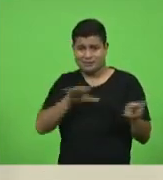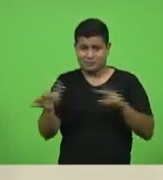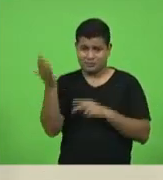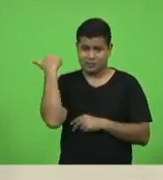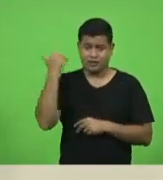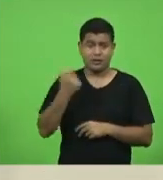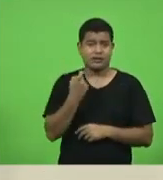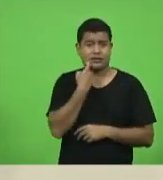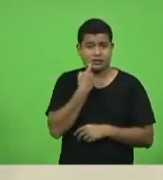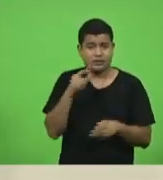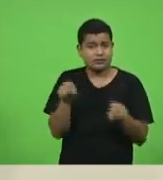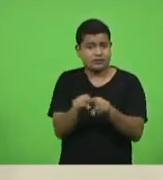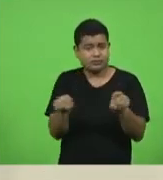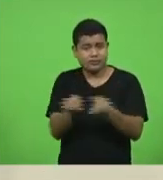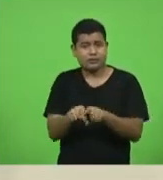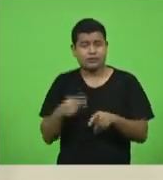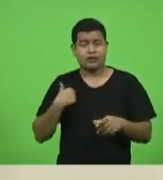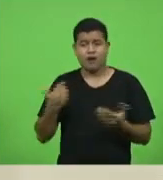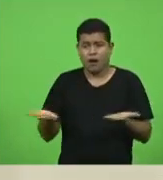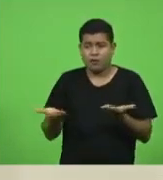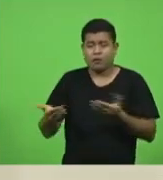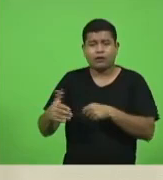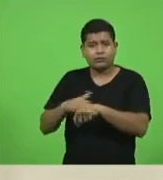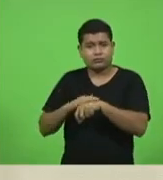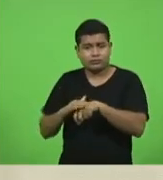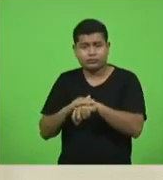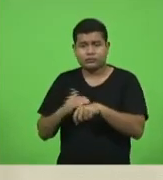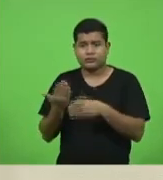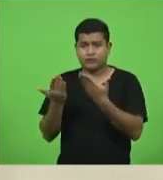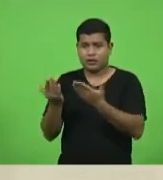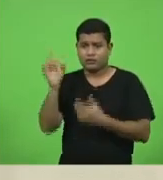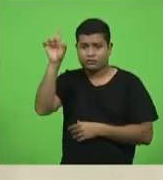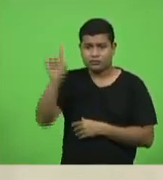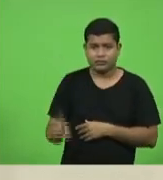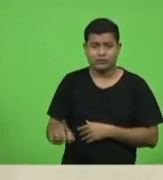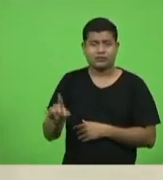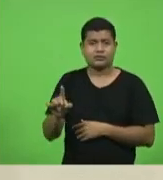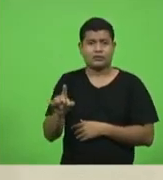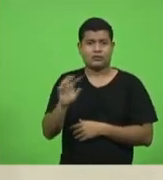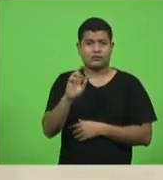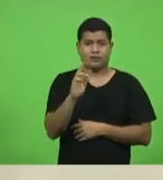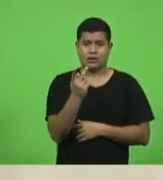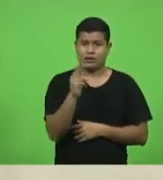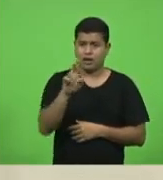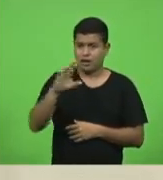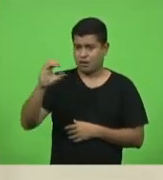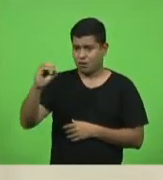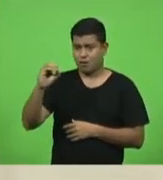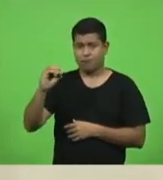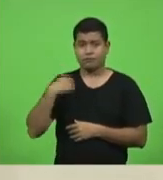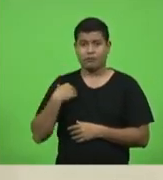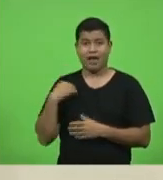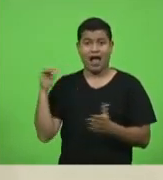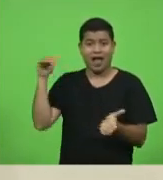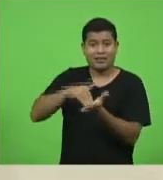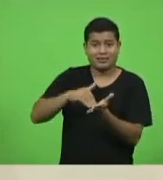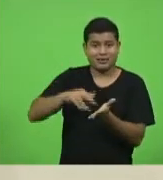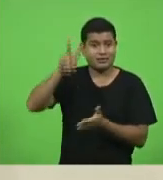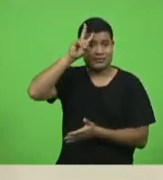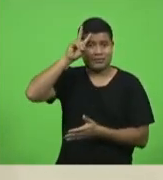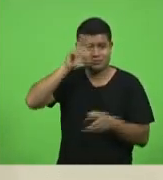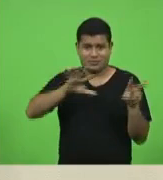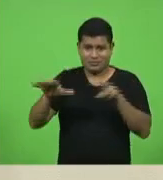diretor do Hospital Regional do Oeste. Até segunda-feira, o HRO vai abrir mais 26